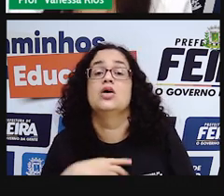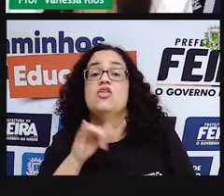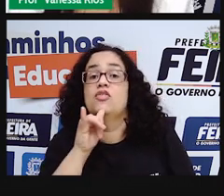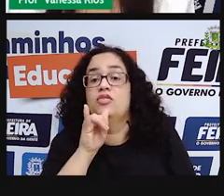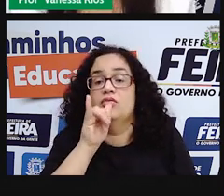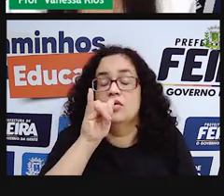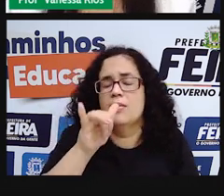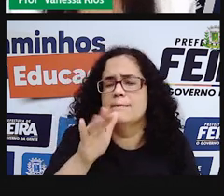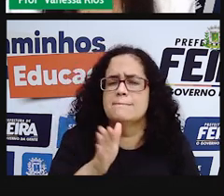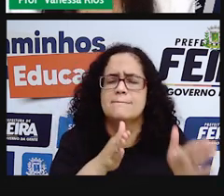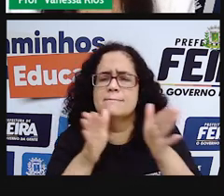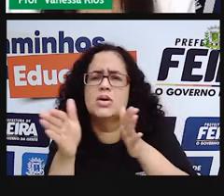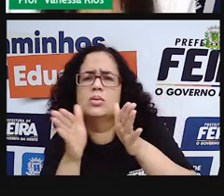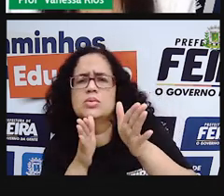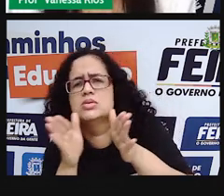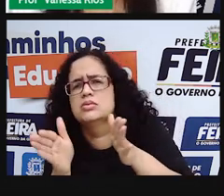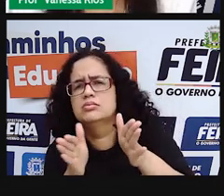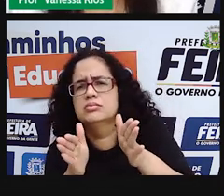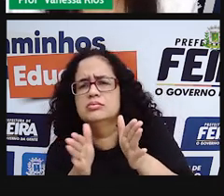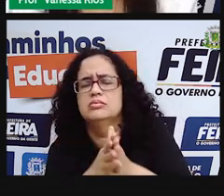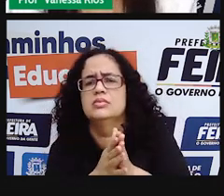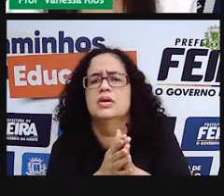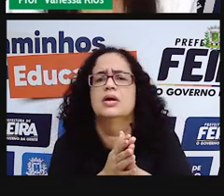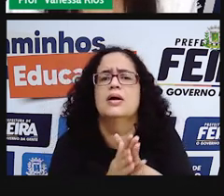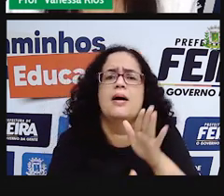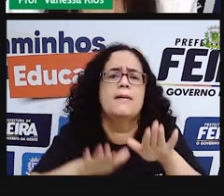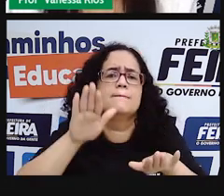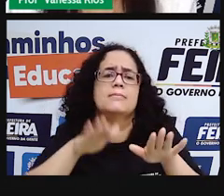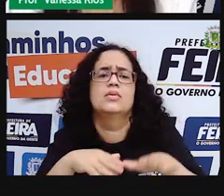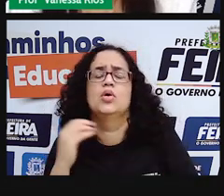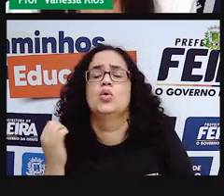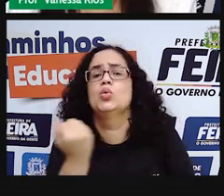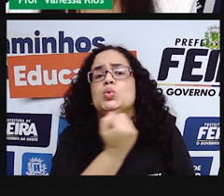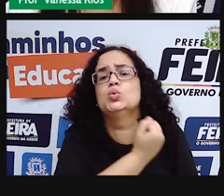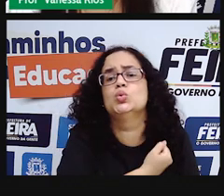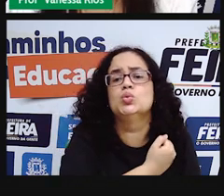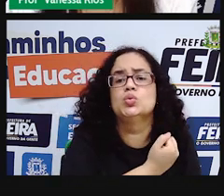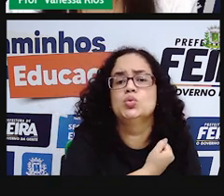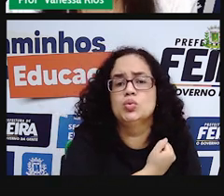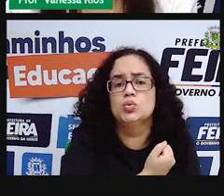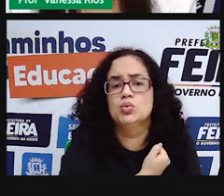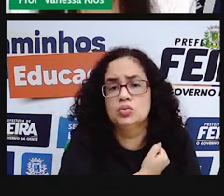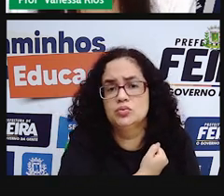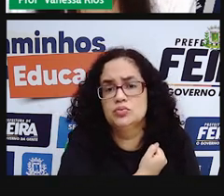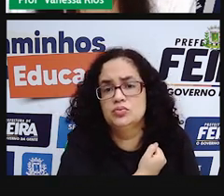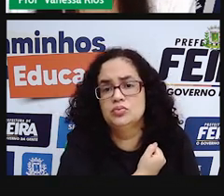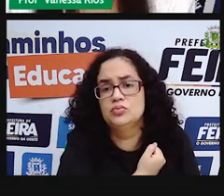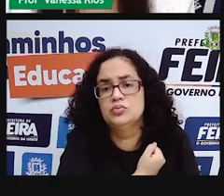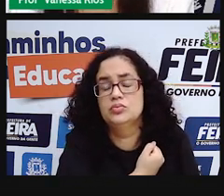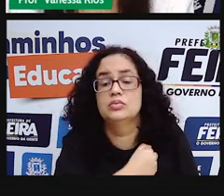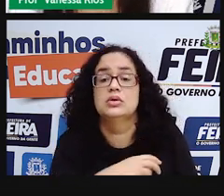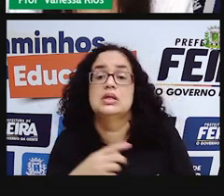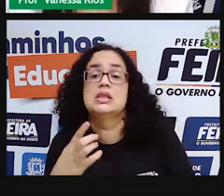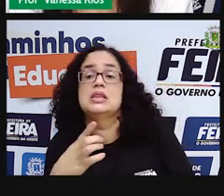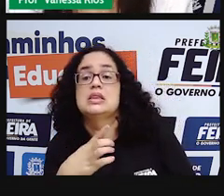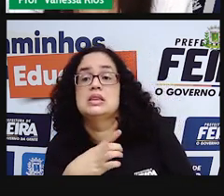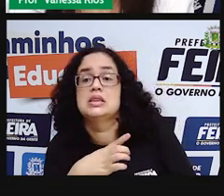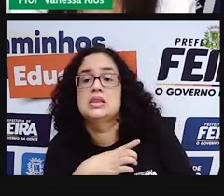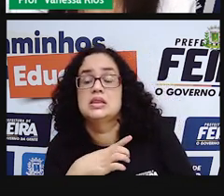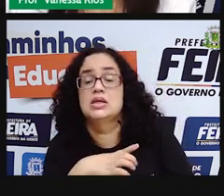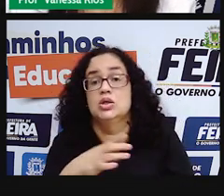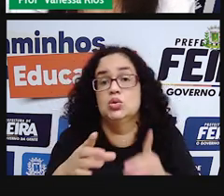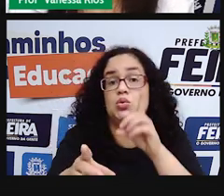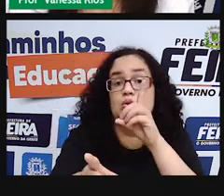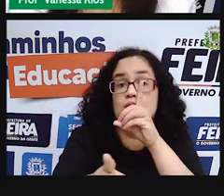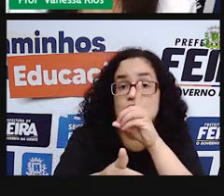proporção, a gente precisa determinar um valor que está sendo proporcional para, partir disso, encontrar os